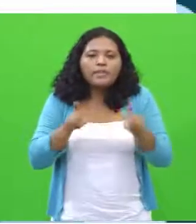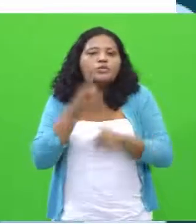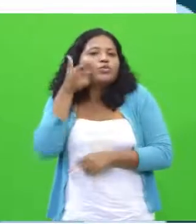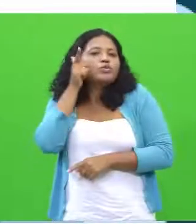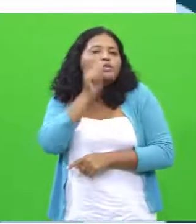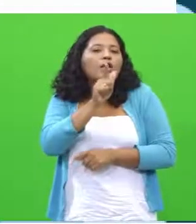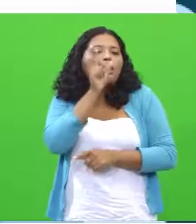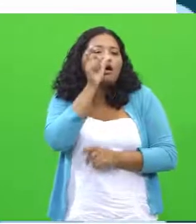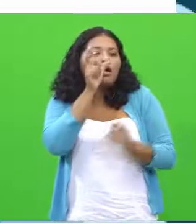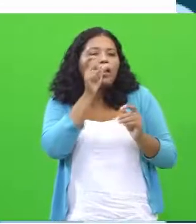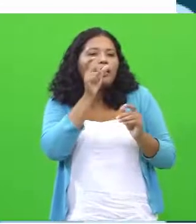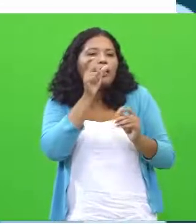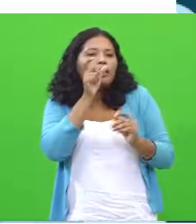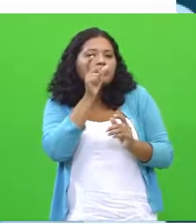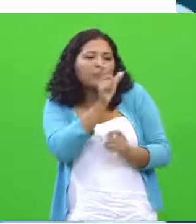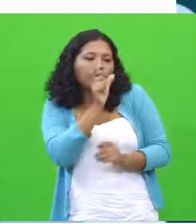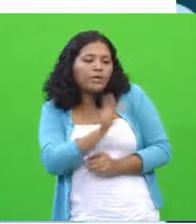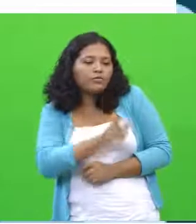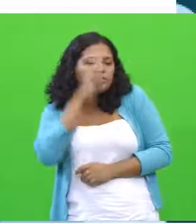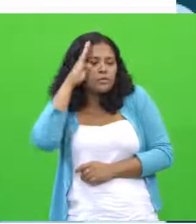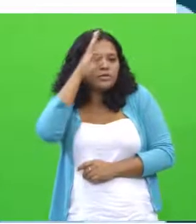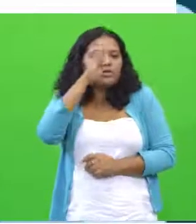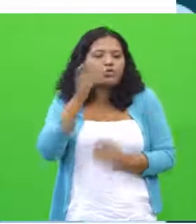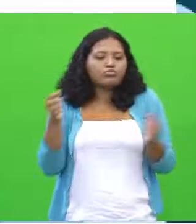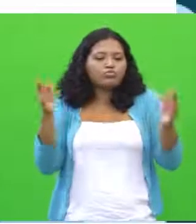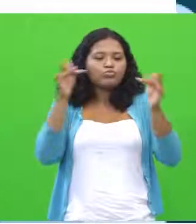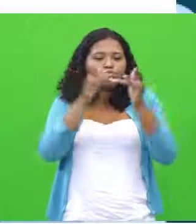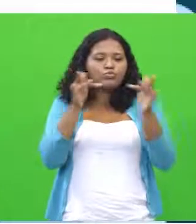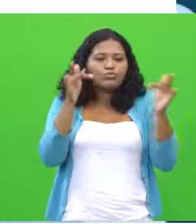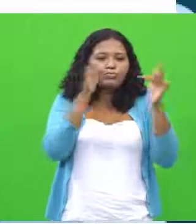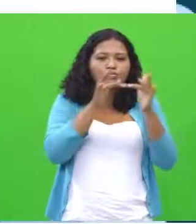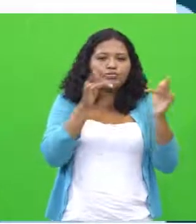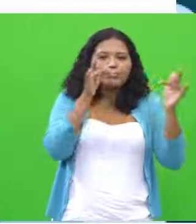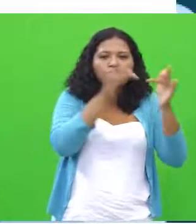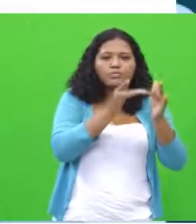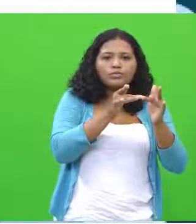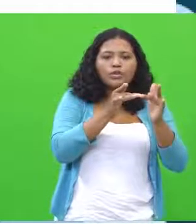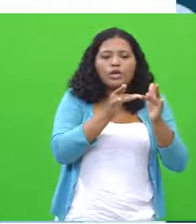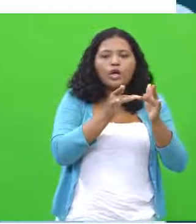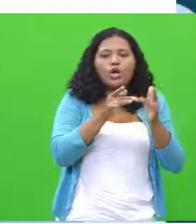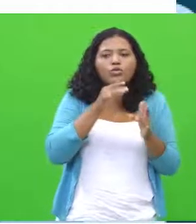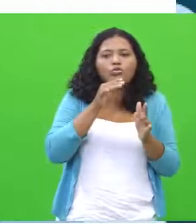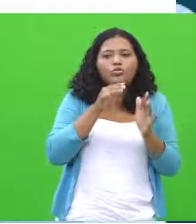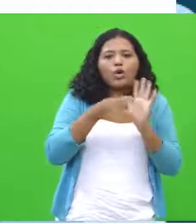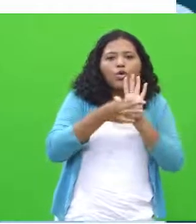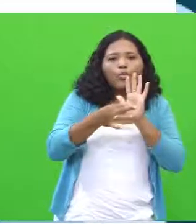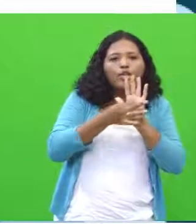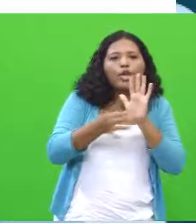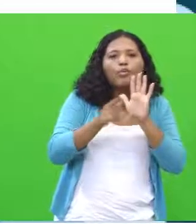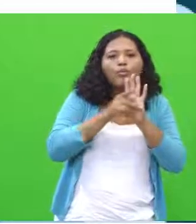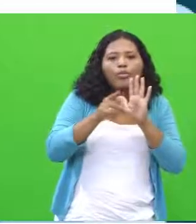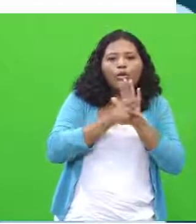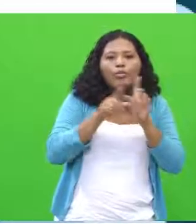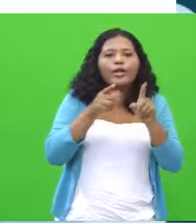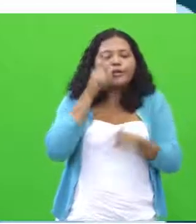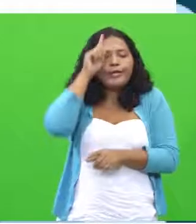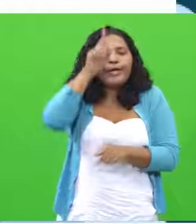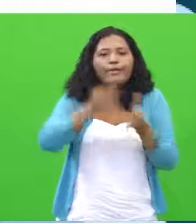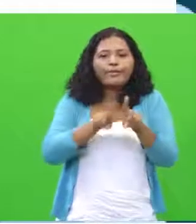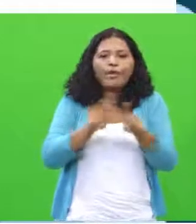palavras-chave, de imediato, para tentar conectar aos textos motivadores e formalizar uma opinião, estará de bom